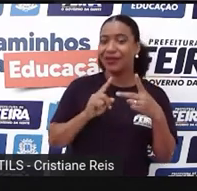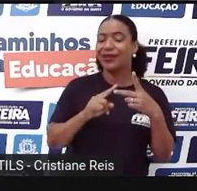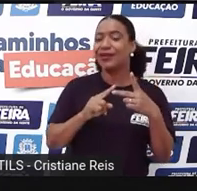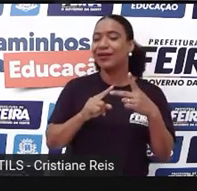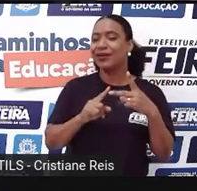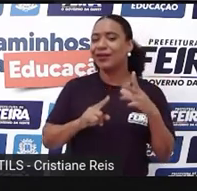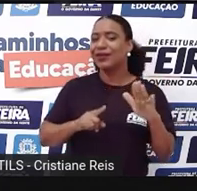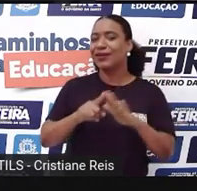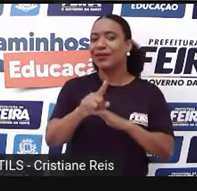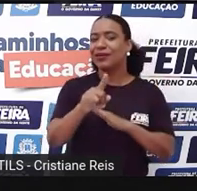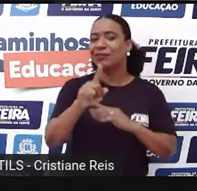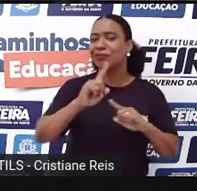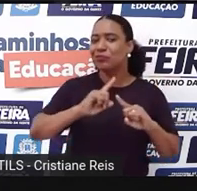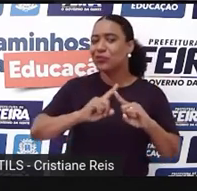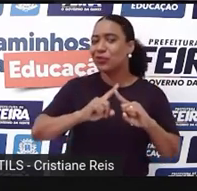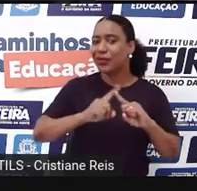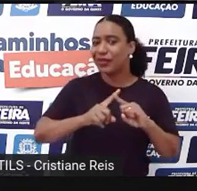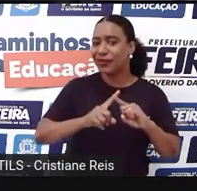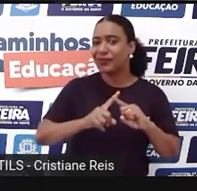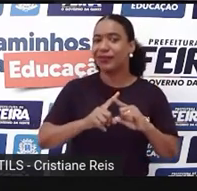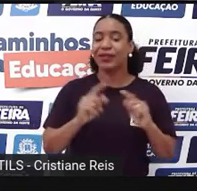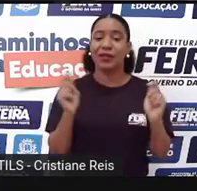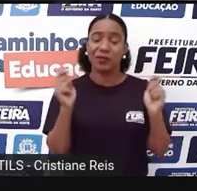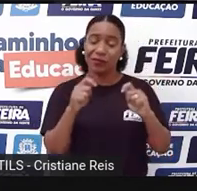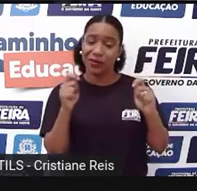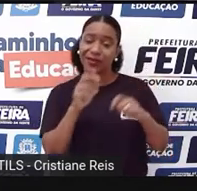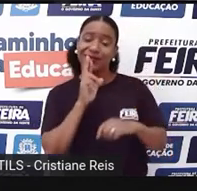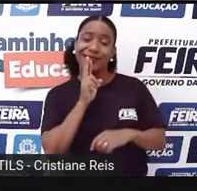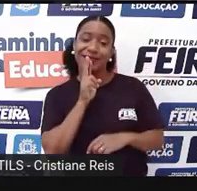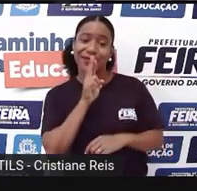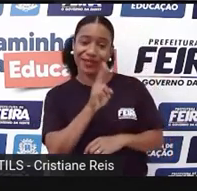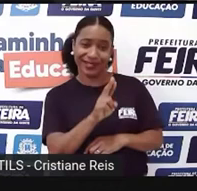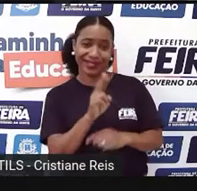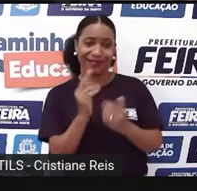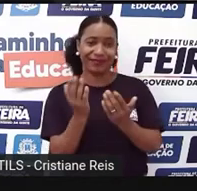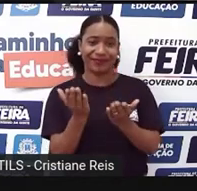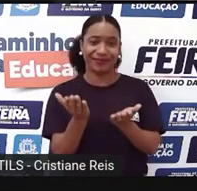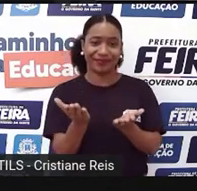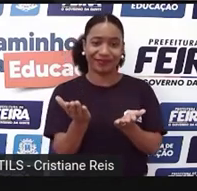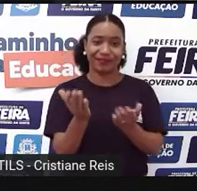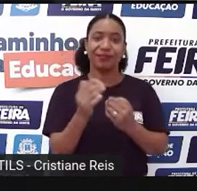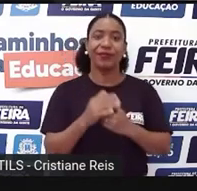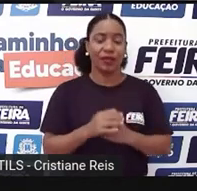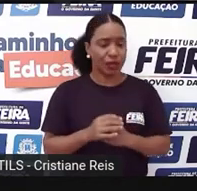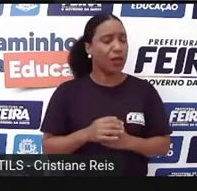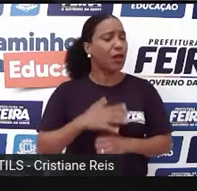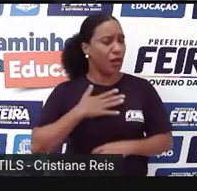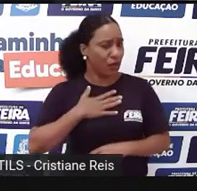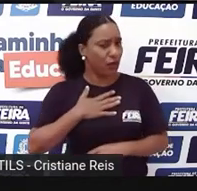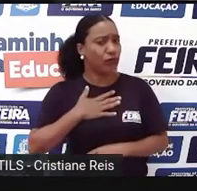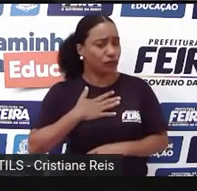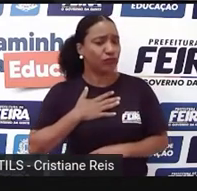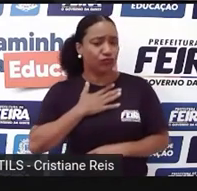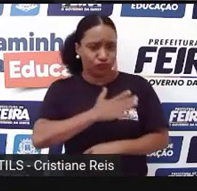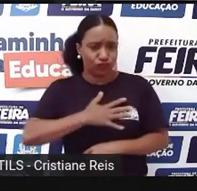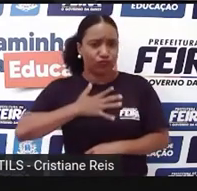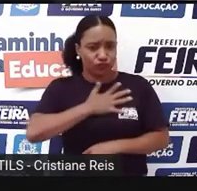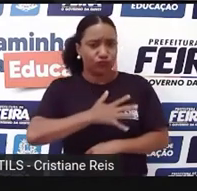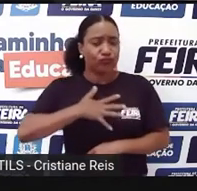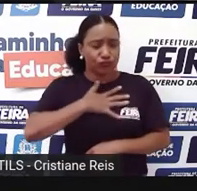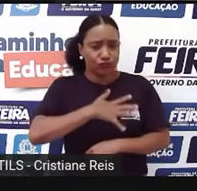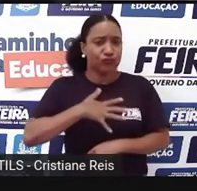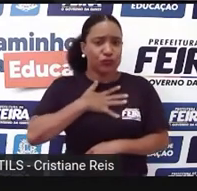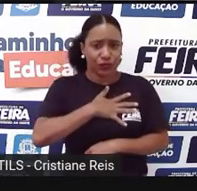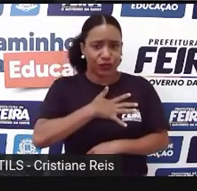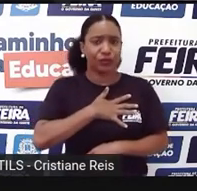Você pode dizer, I like short stories because... Então, eu gosto de contos, né? De ler contos. Por